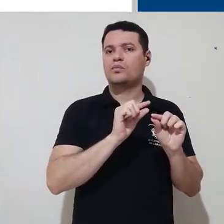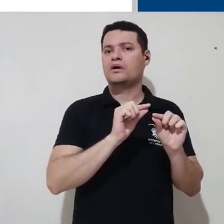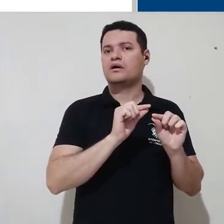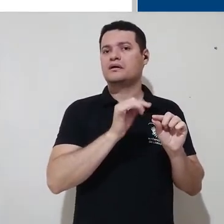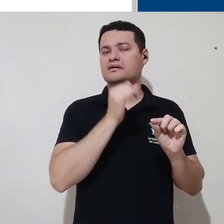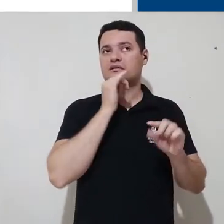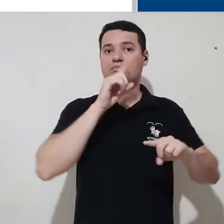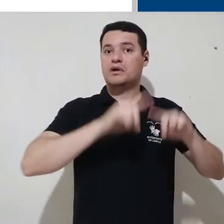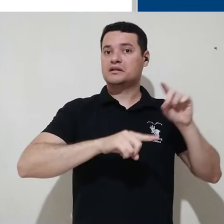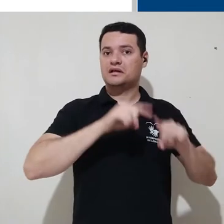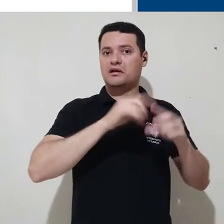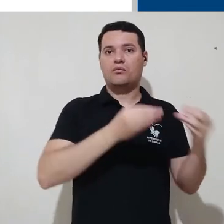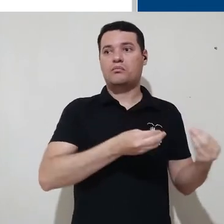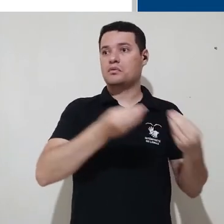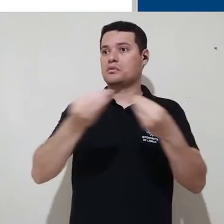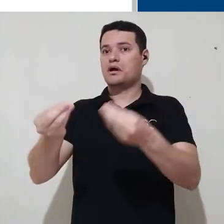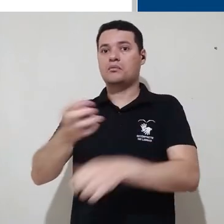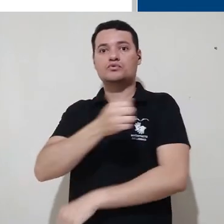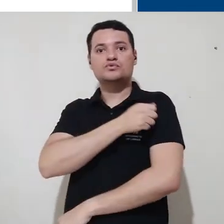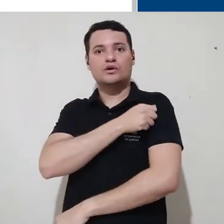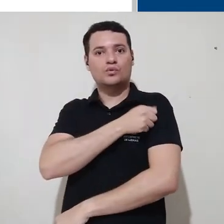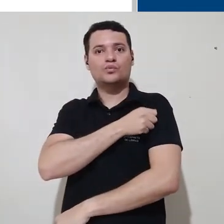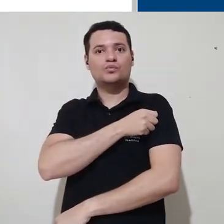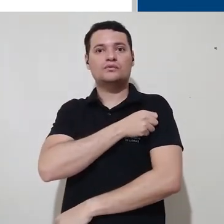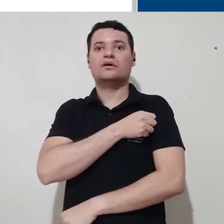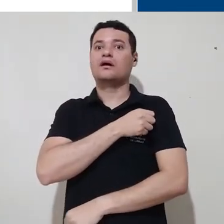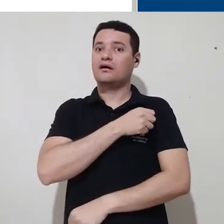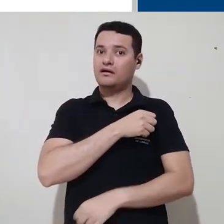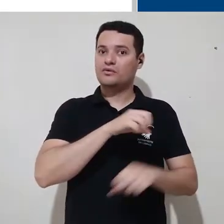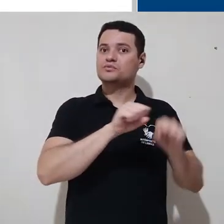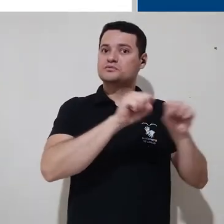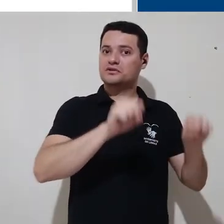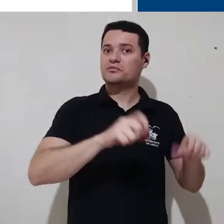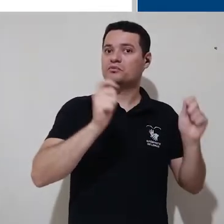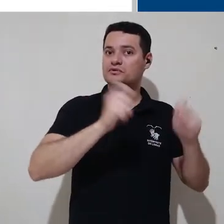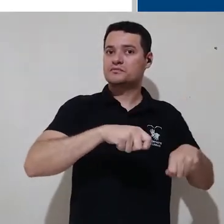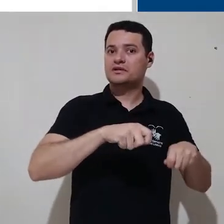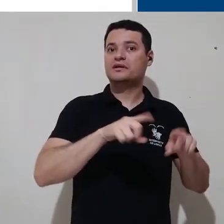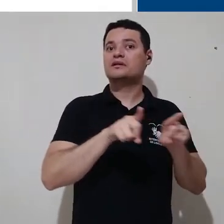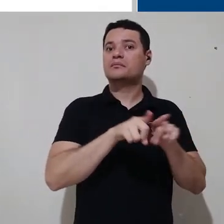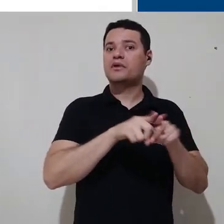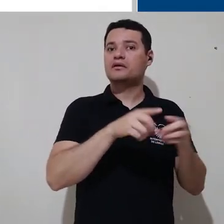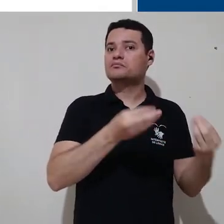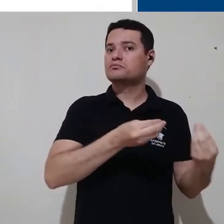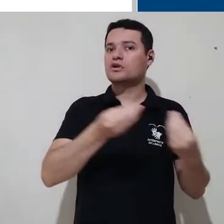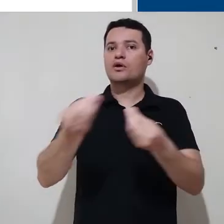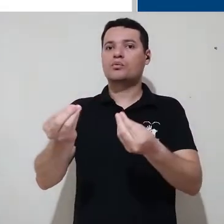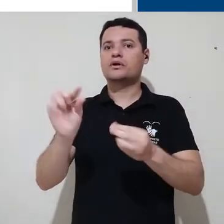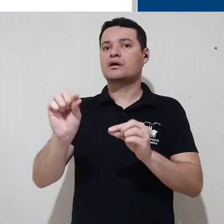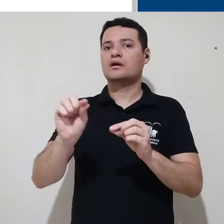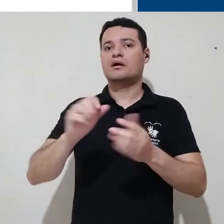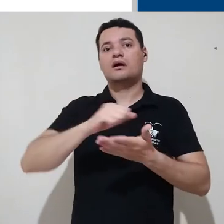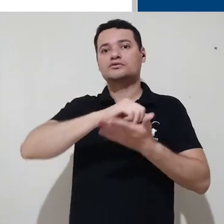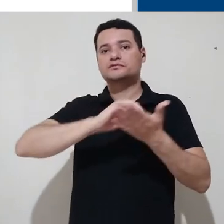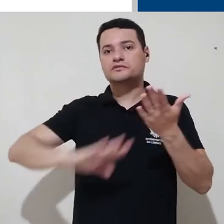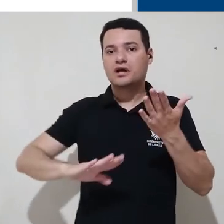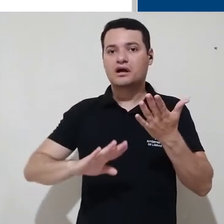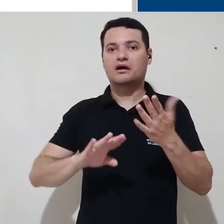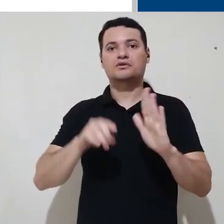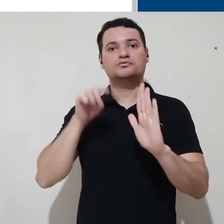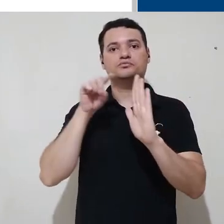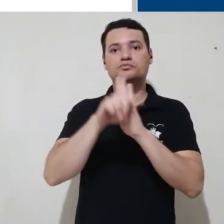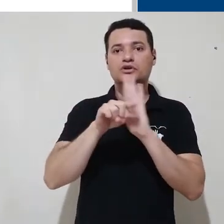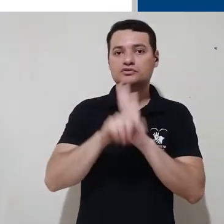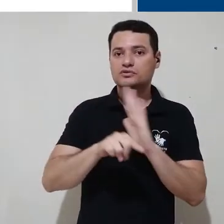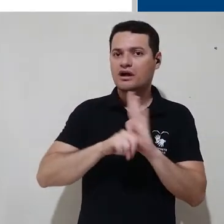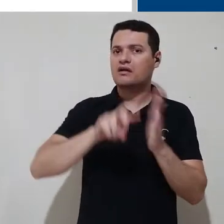disponibilizar material para os alunos, vai oferecer ferramentas como atividades e questionários